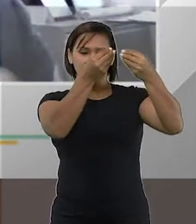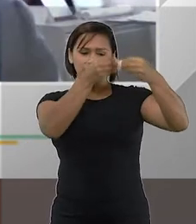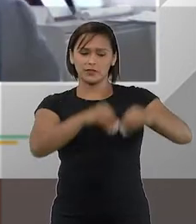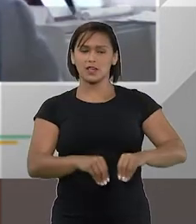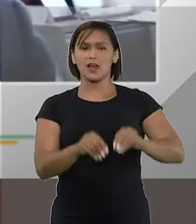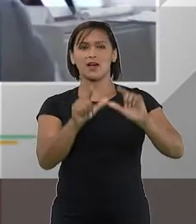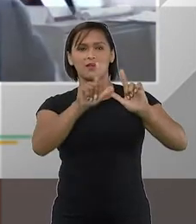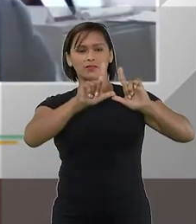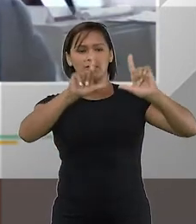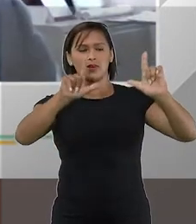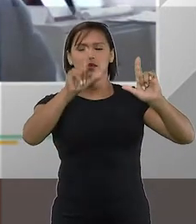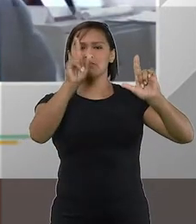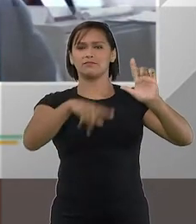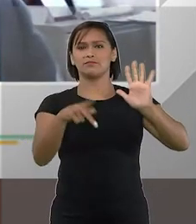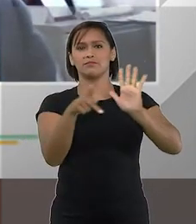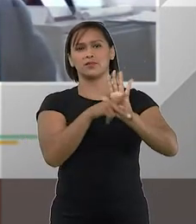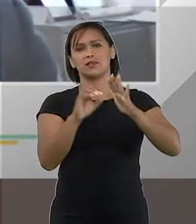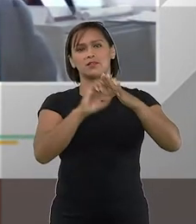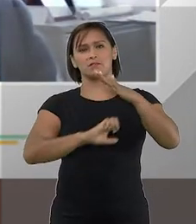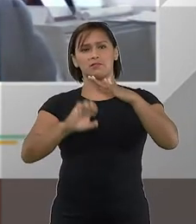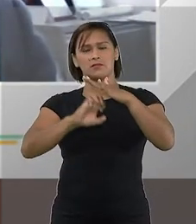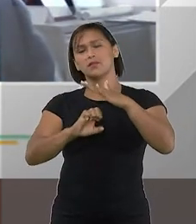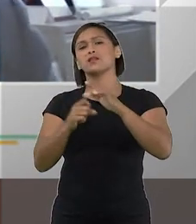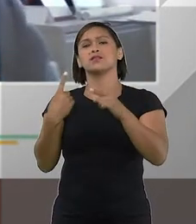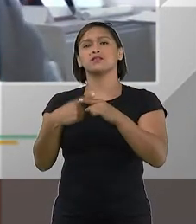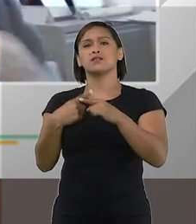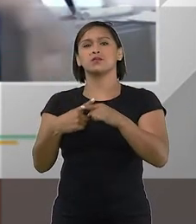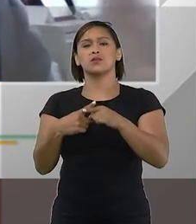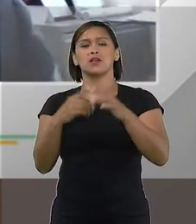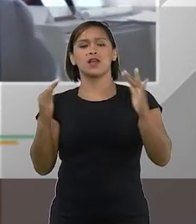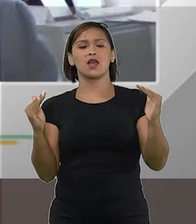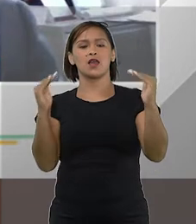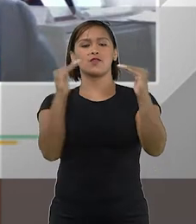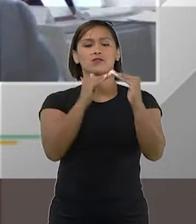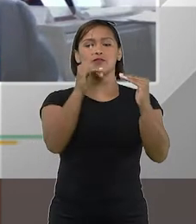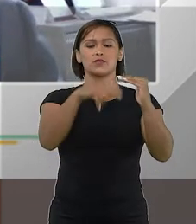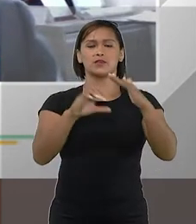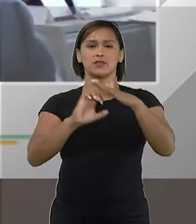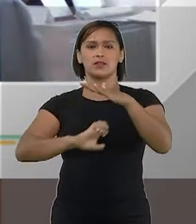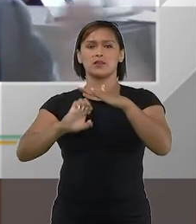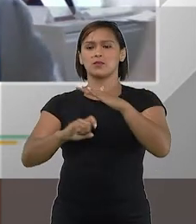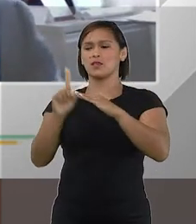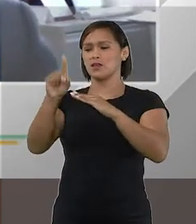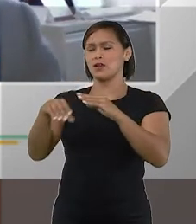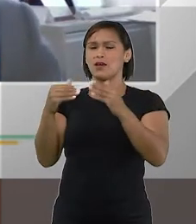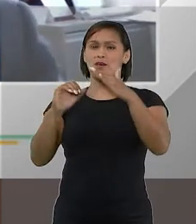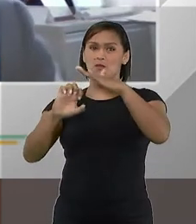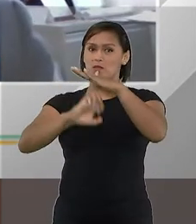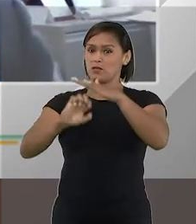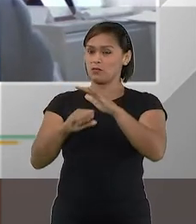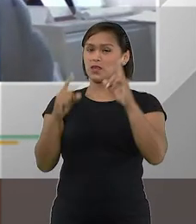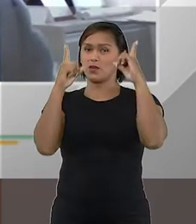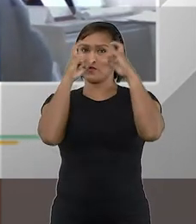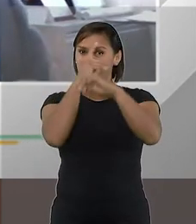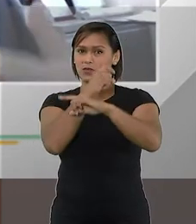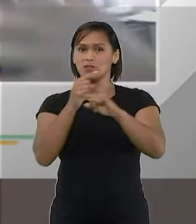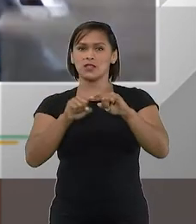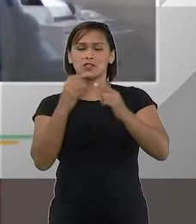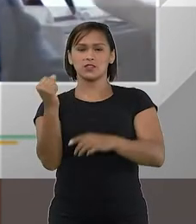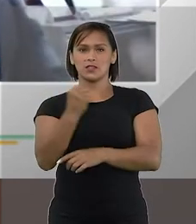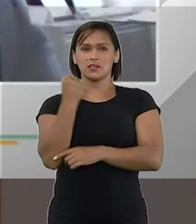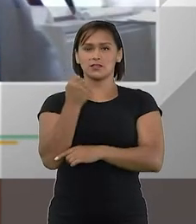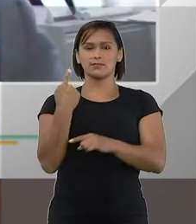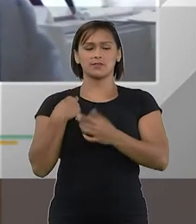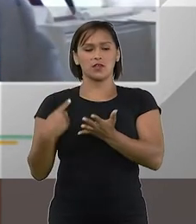dano de imagem para a empresa porque acaba vinculando a empresa a uma empresa em crise. Então,